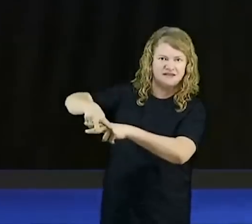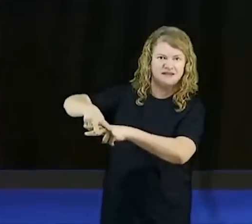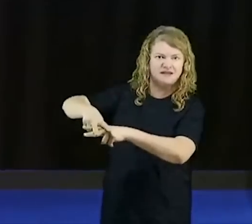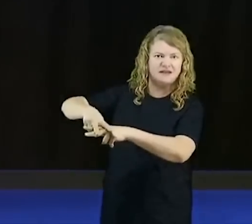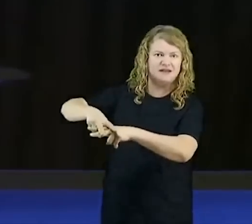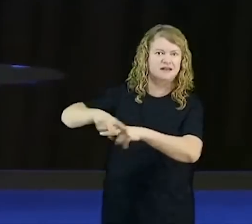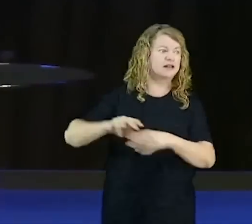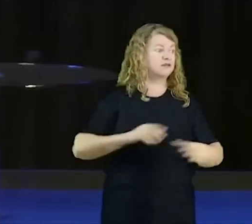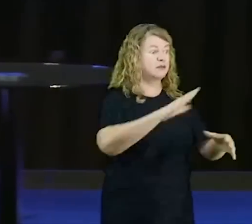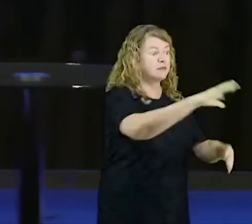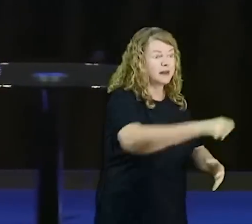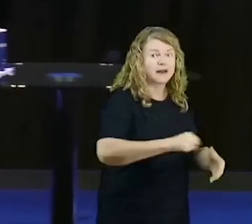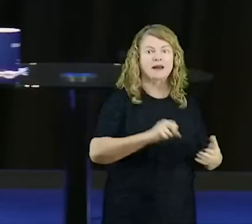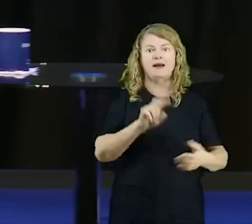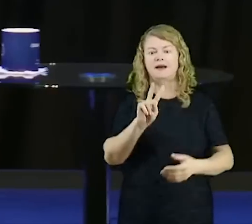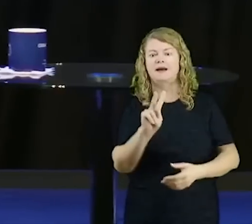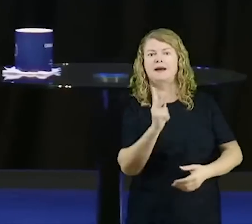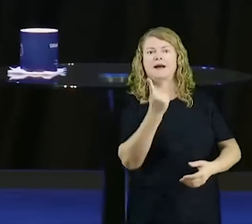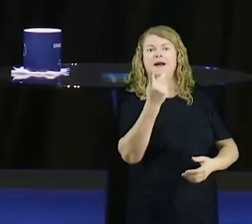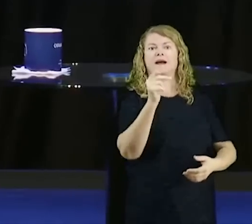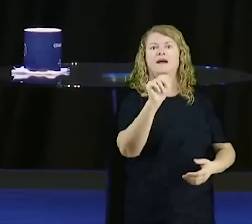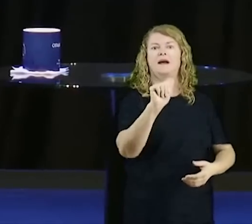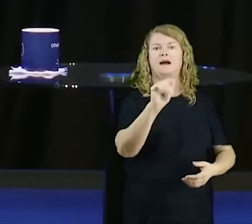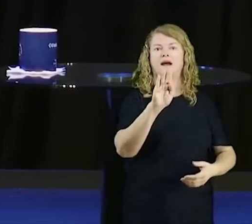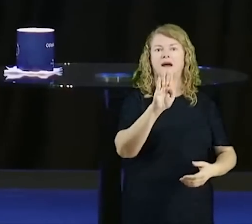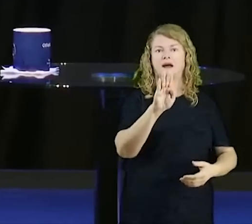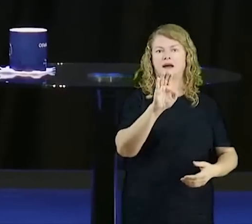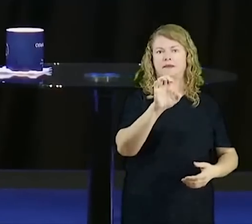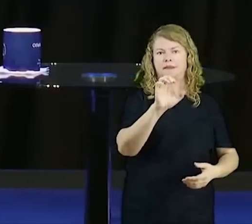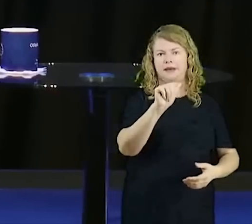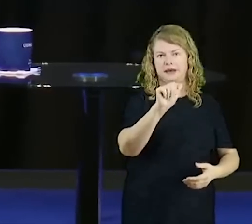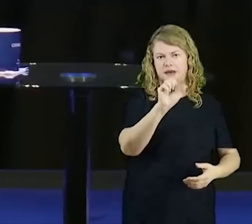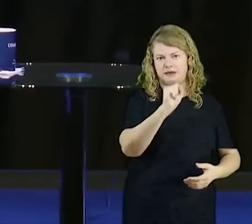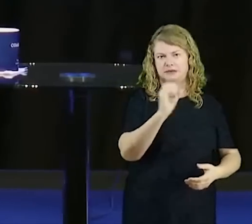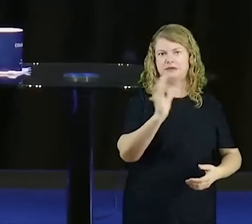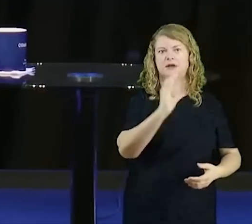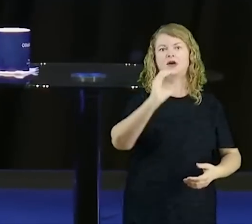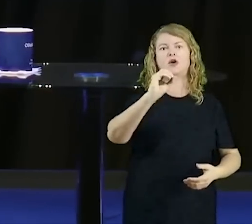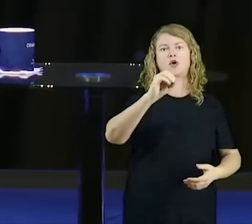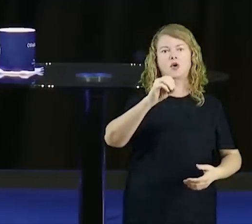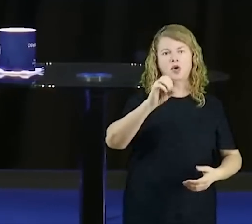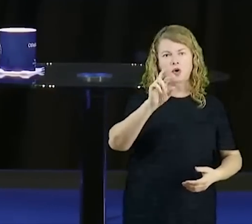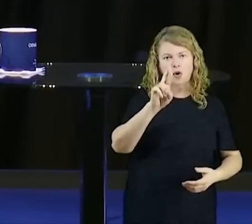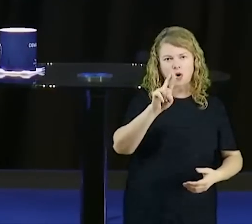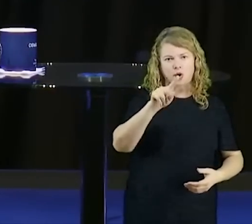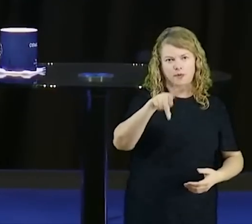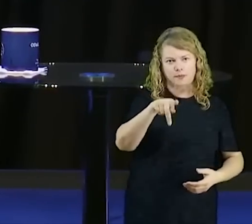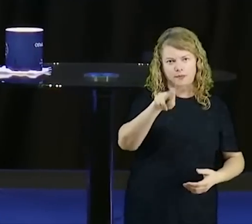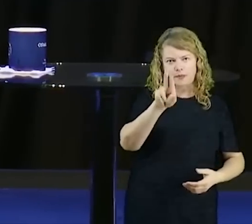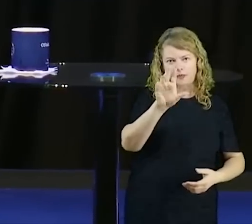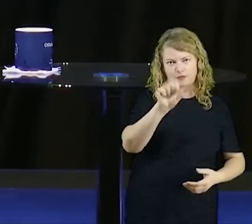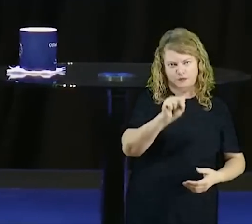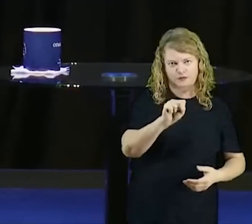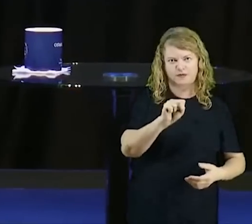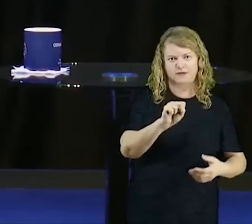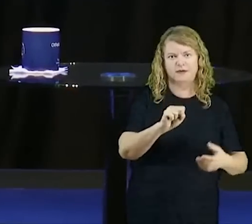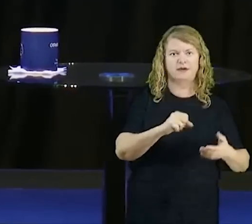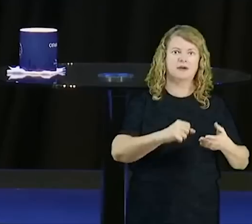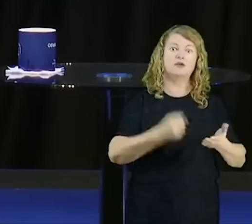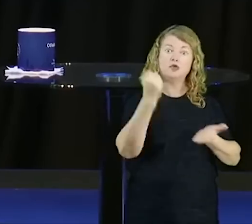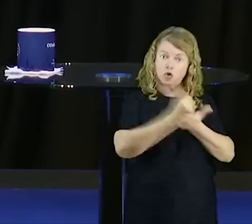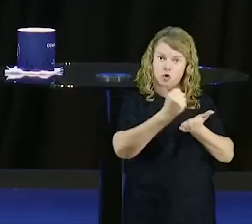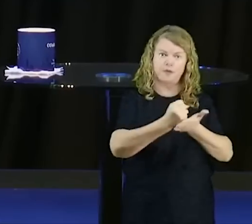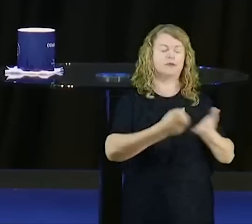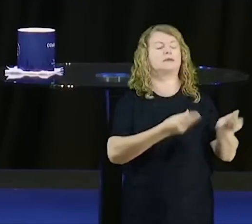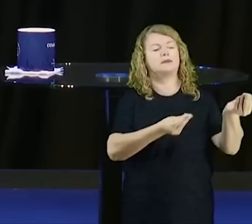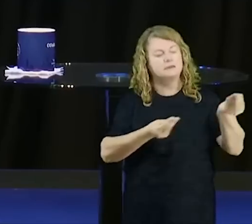carcereiro, eu tenho aqui um mandato, eu tenho aqui um habeas corpus, fulano de tal está livre, se ele não quiser sair,